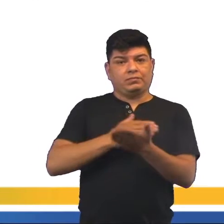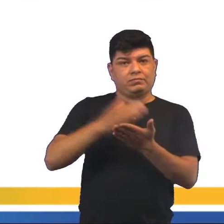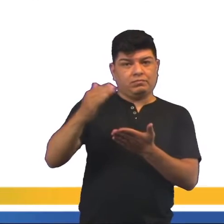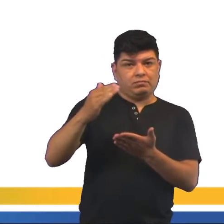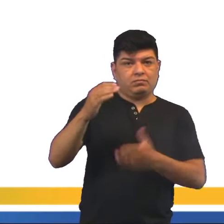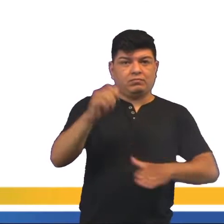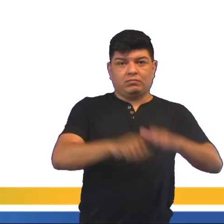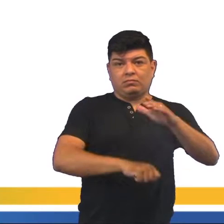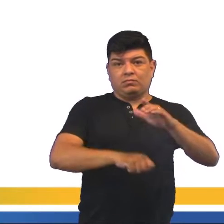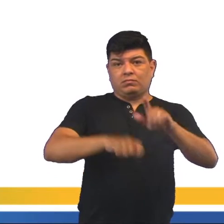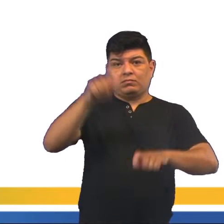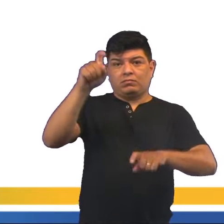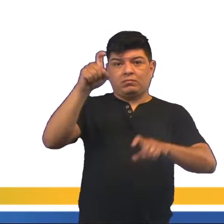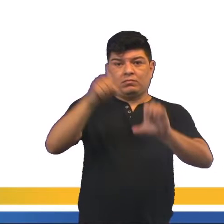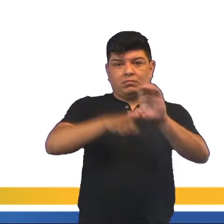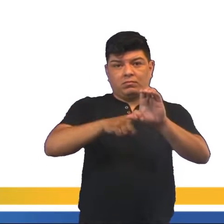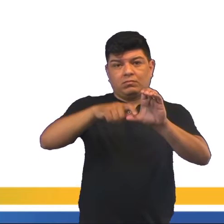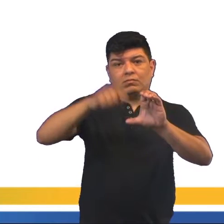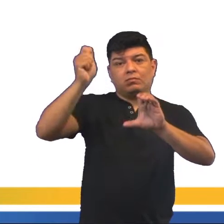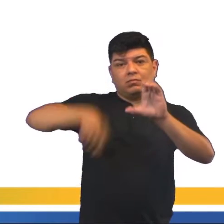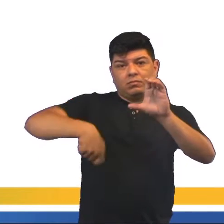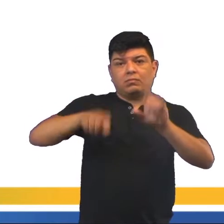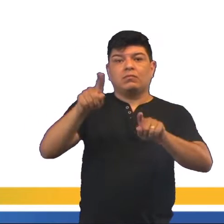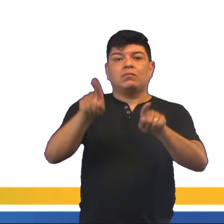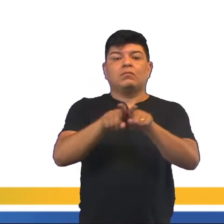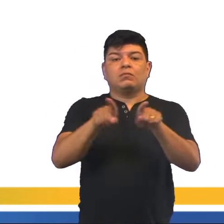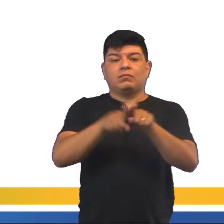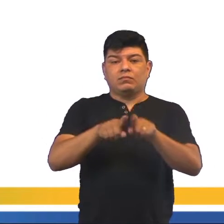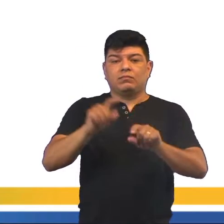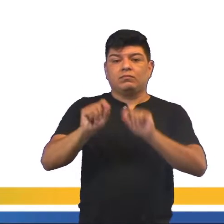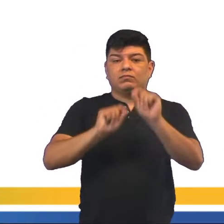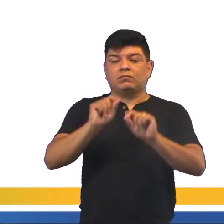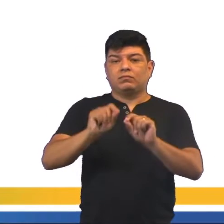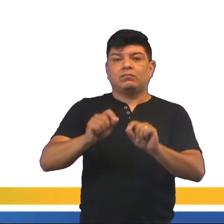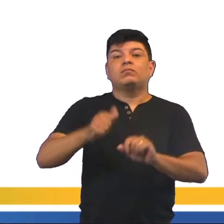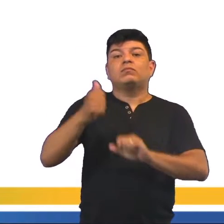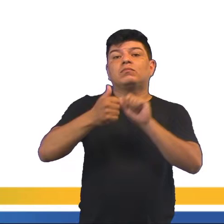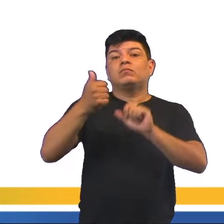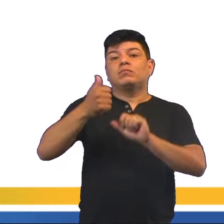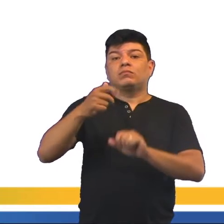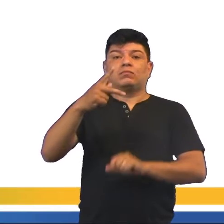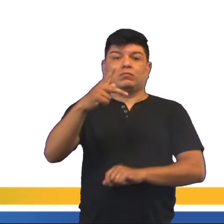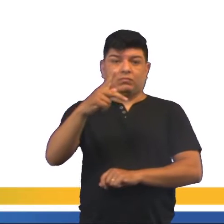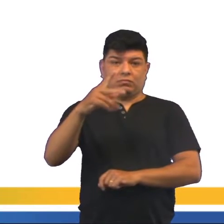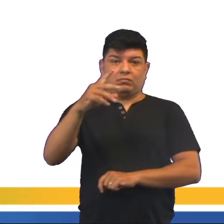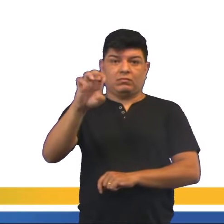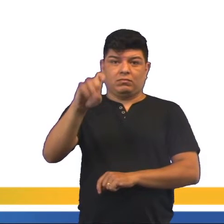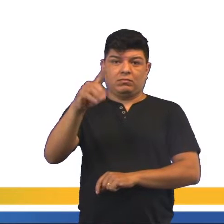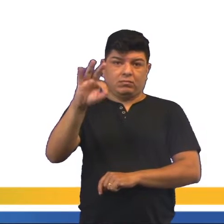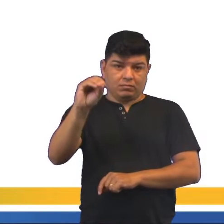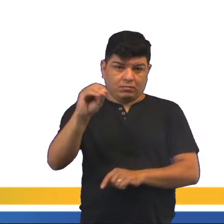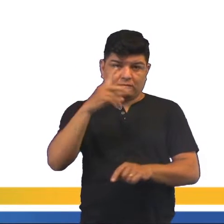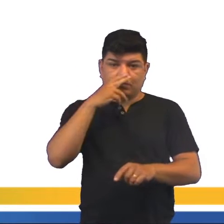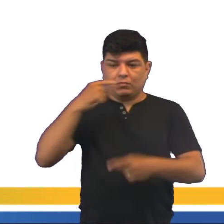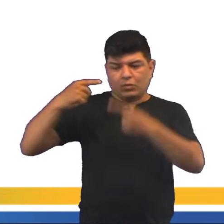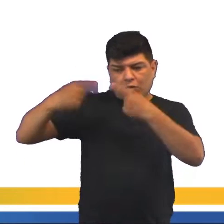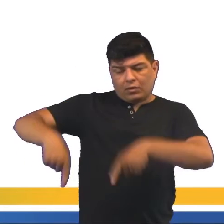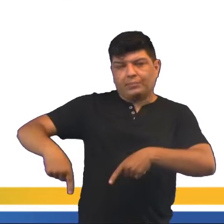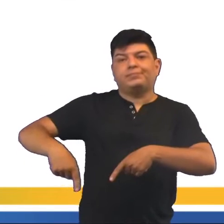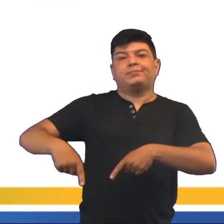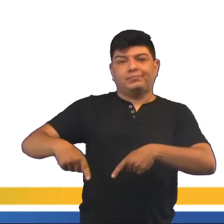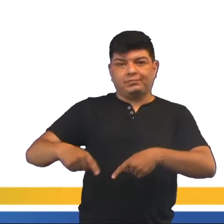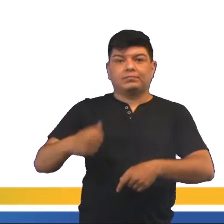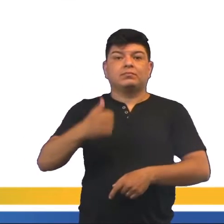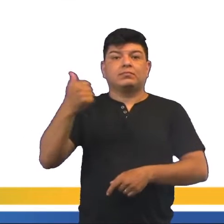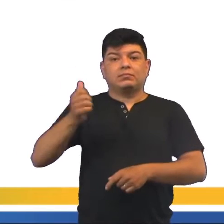com a independência do Brasil e termina com a abdicação de Dom Pedro I. O primeiro reinado foi marcado por disputas entre a elite